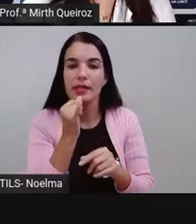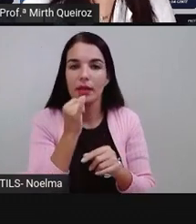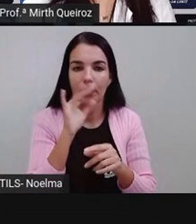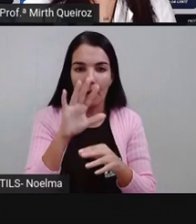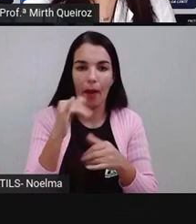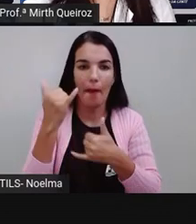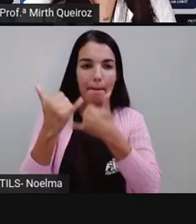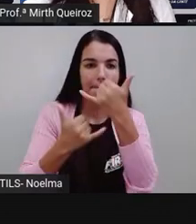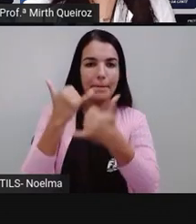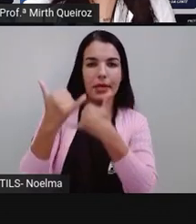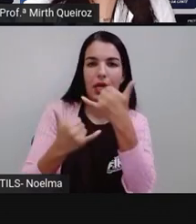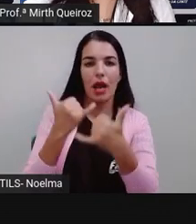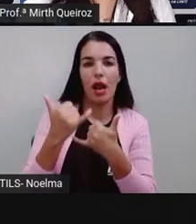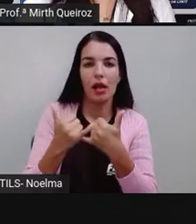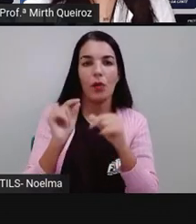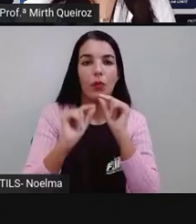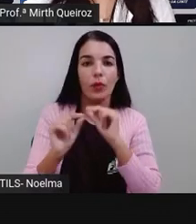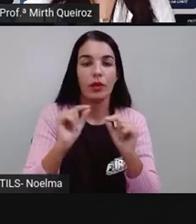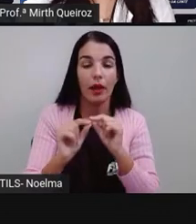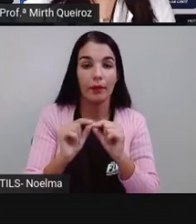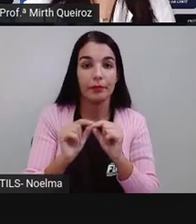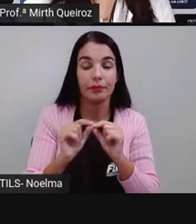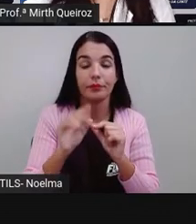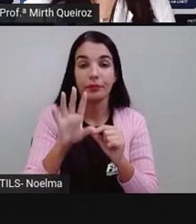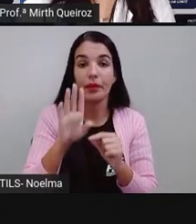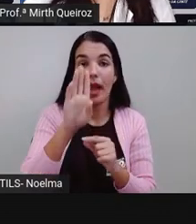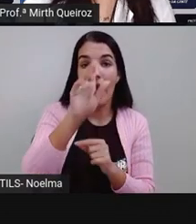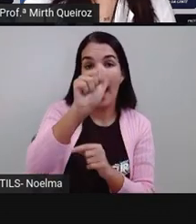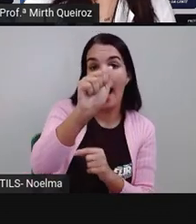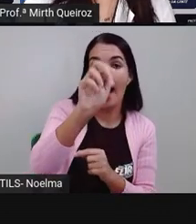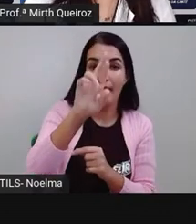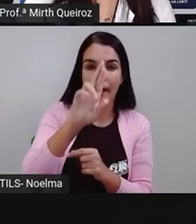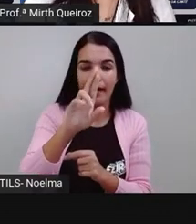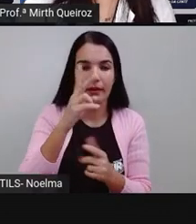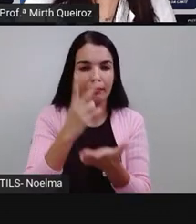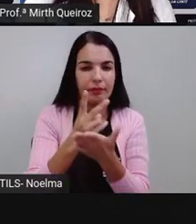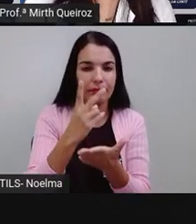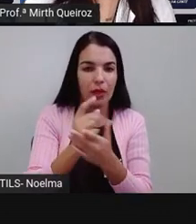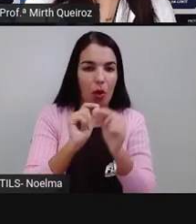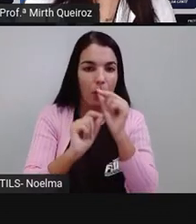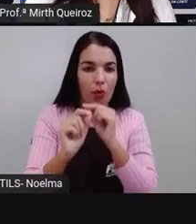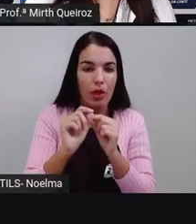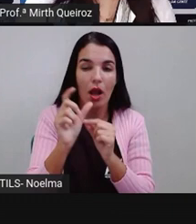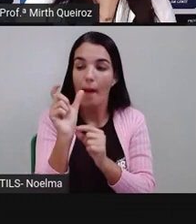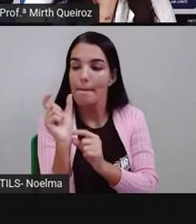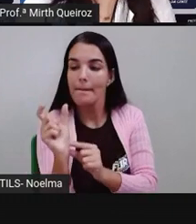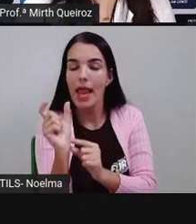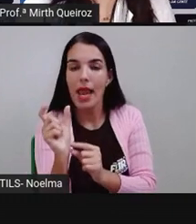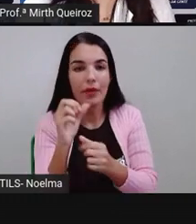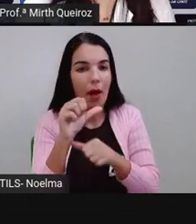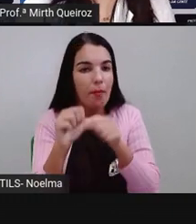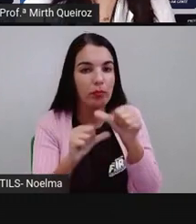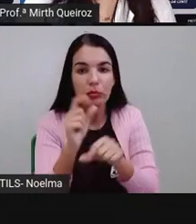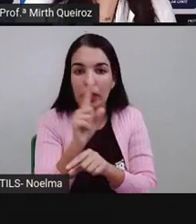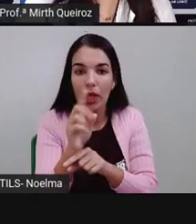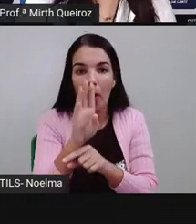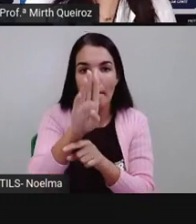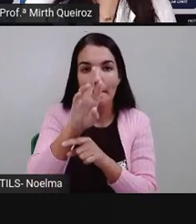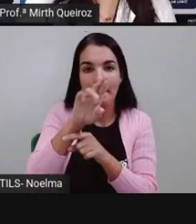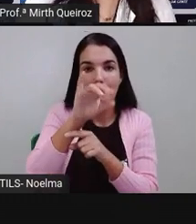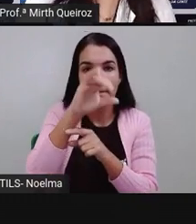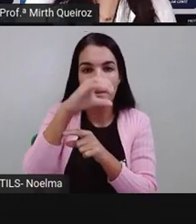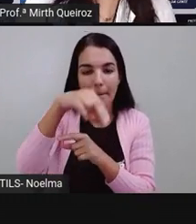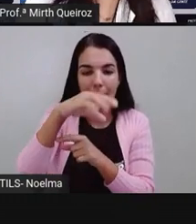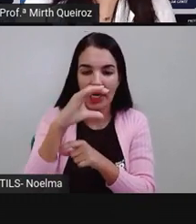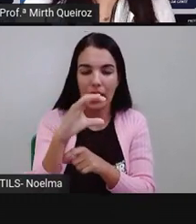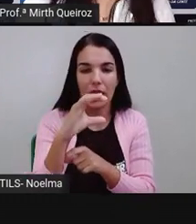é o verbo no infinitivo. O radical, brinque, que é a parte que não muda. A vogal temática é